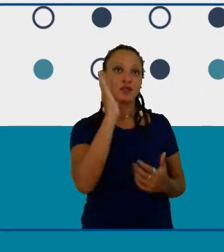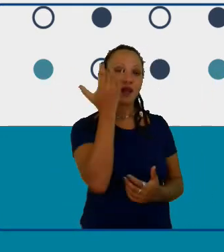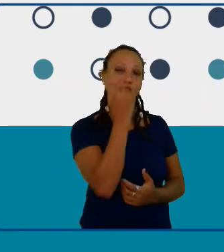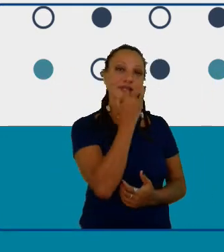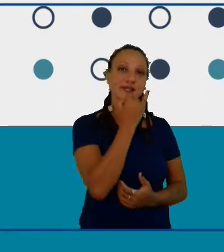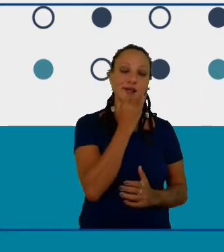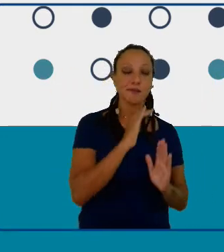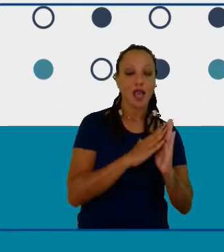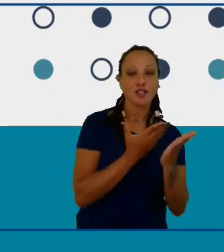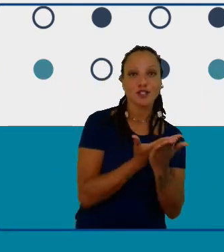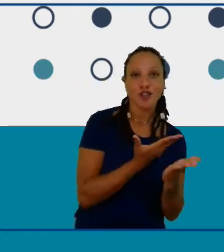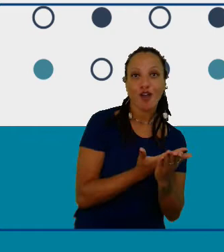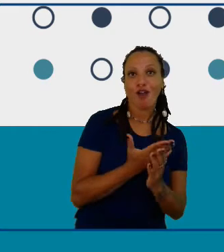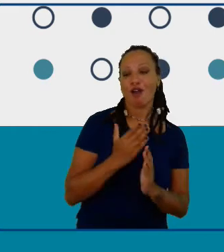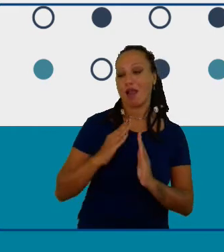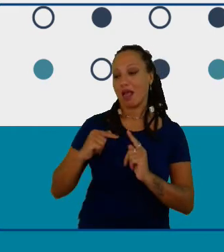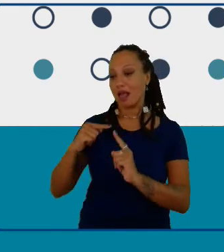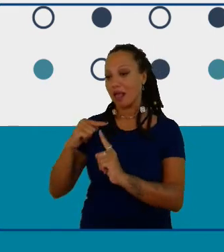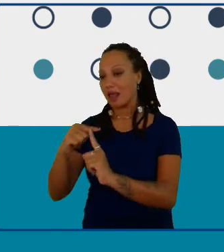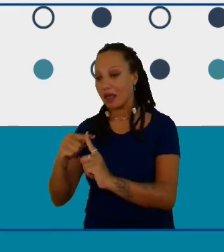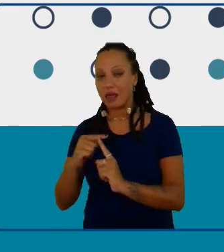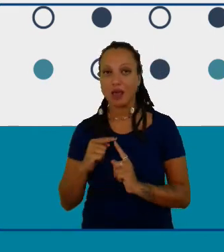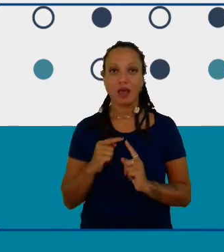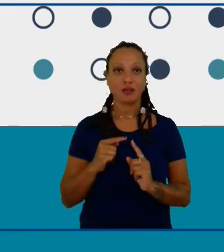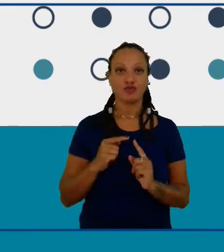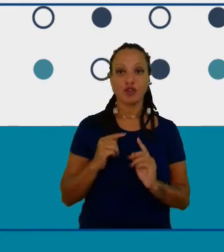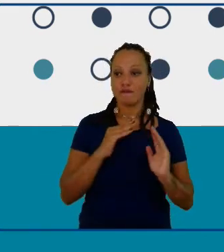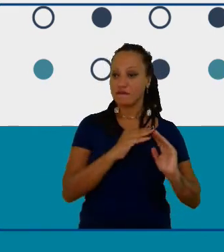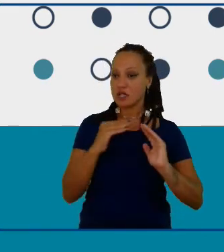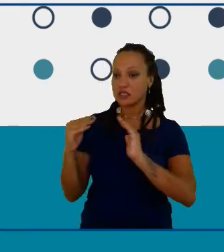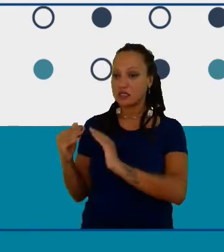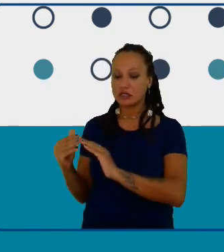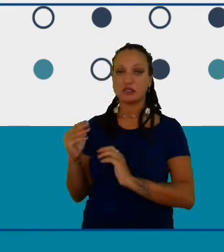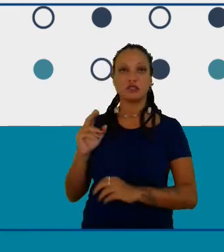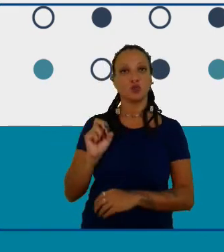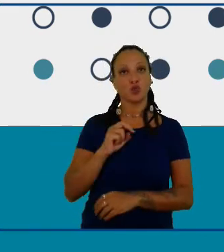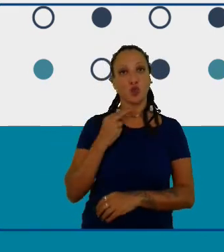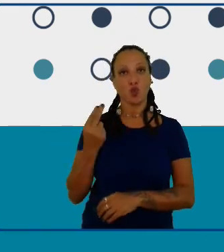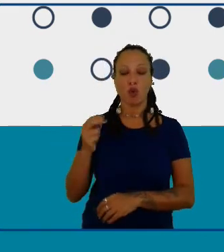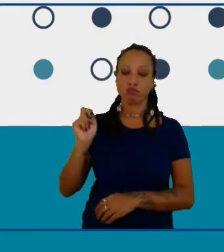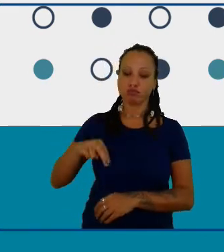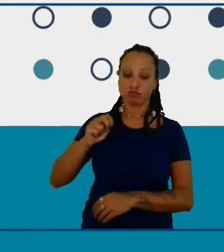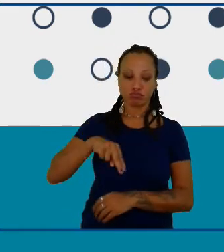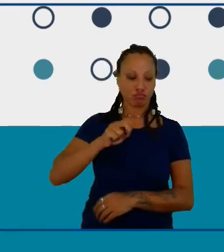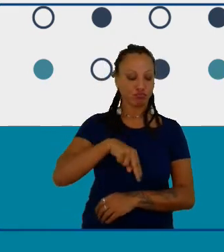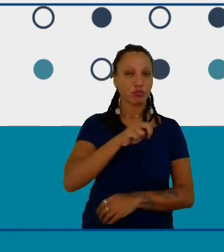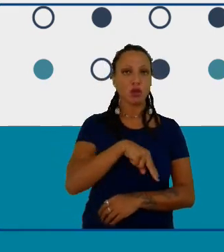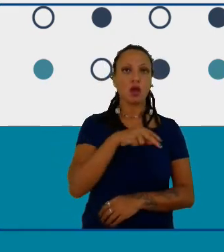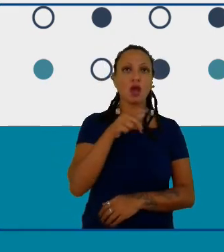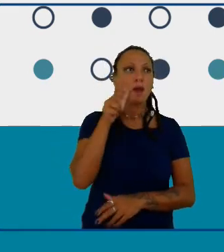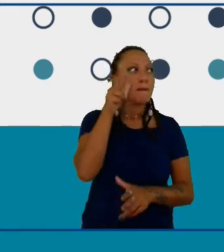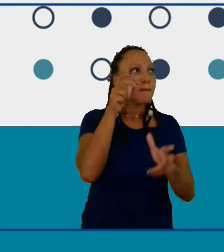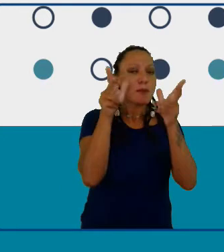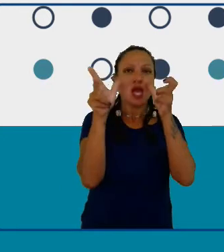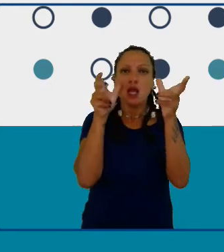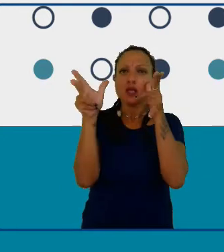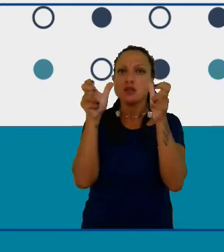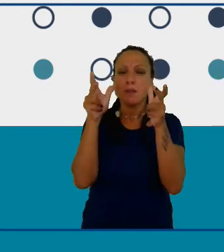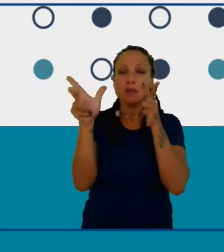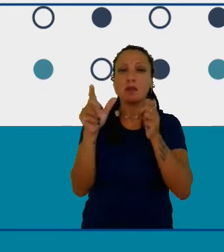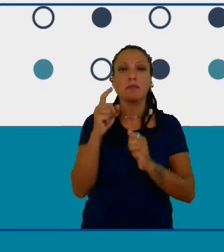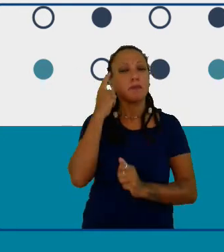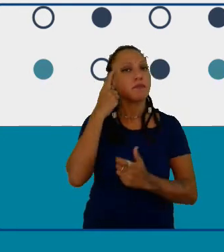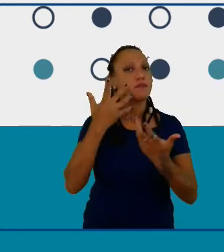na igreja que eles frequentam no caminho indo para a escola quais problemas existiam naquela